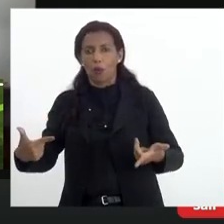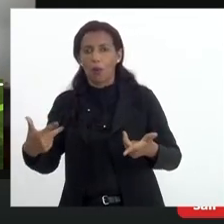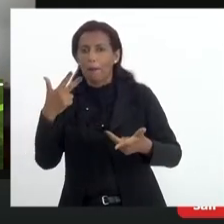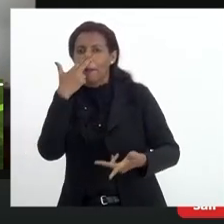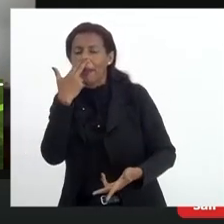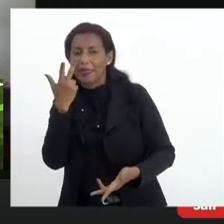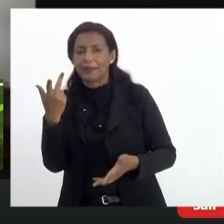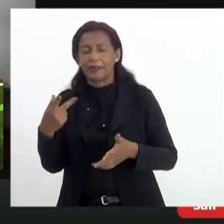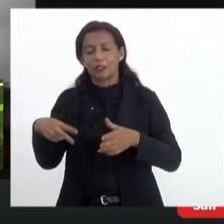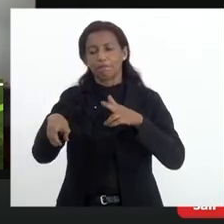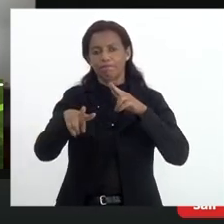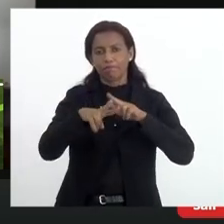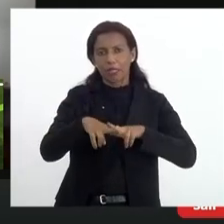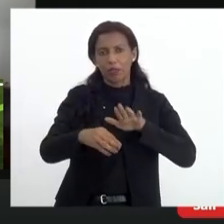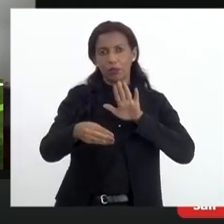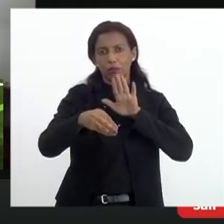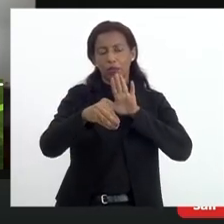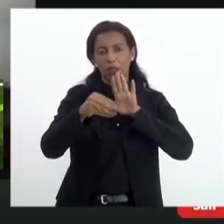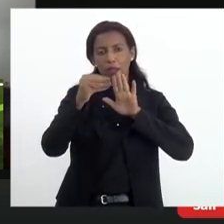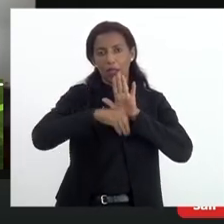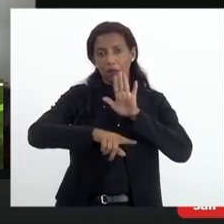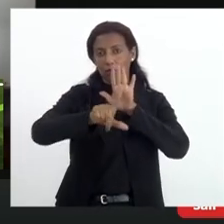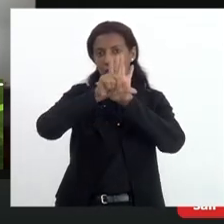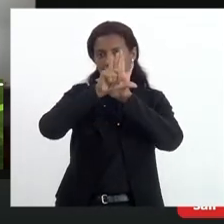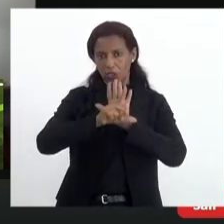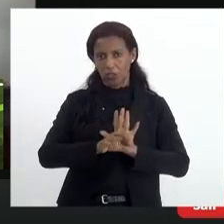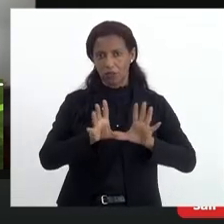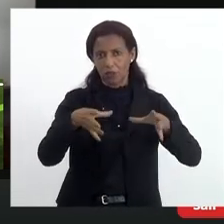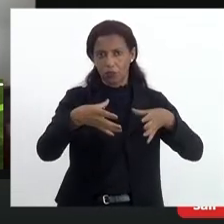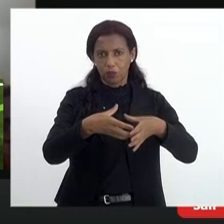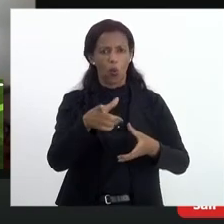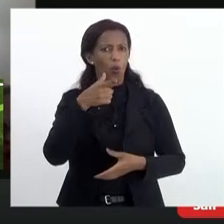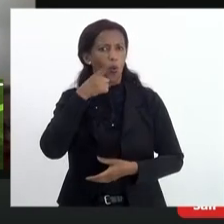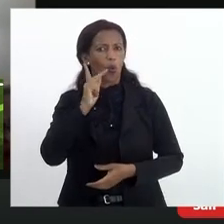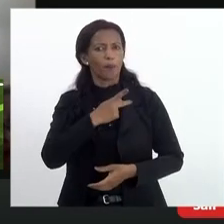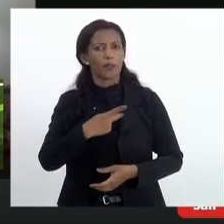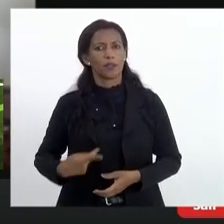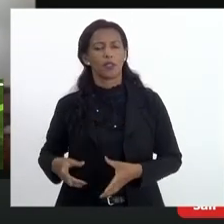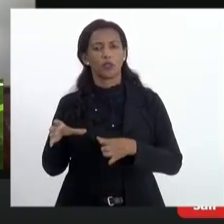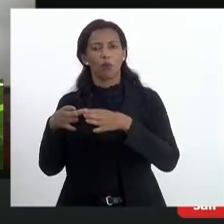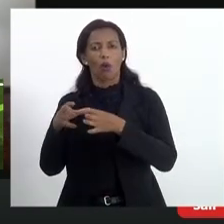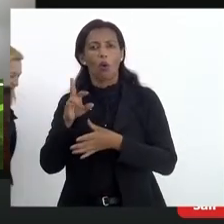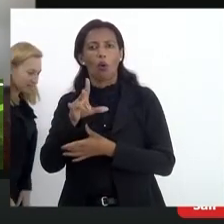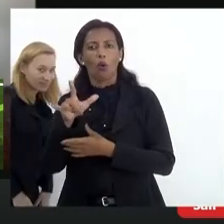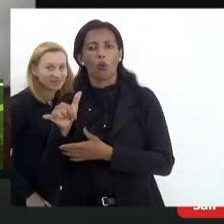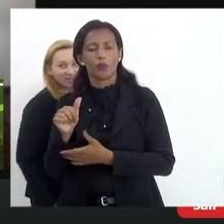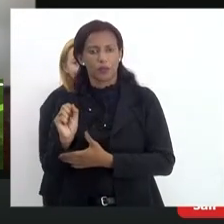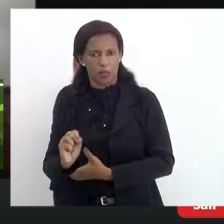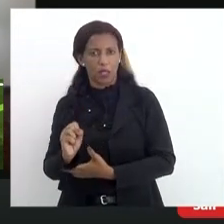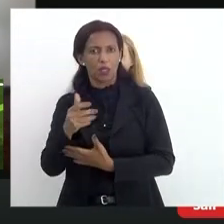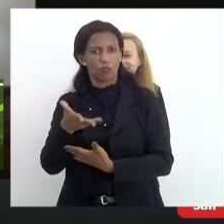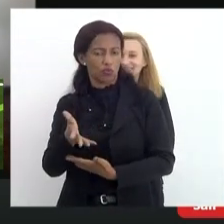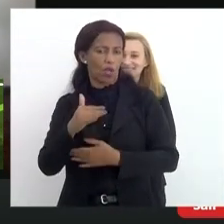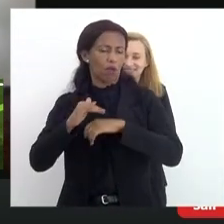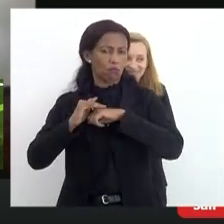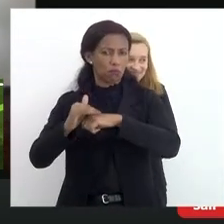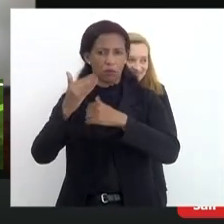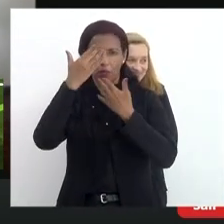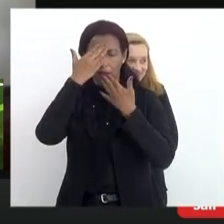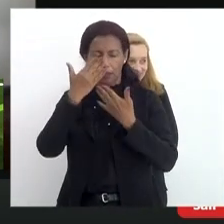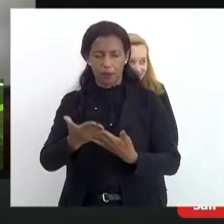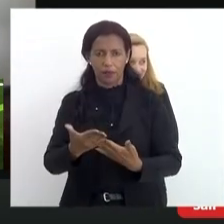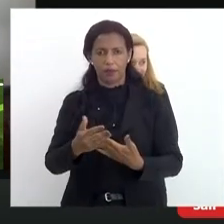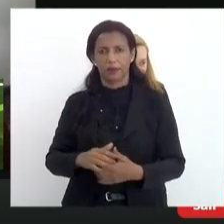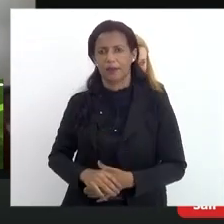presos da legislação, tive uma conversa ótima ontem com o presidente do conselho, professor Ricardo Tonassi, agradeço